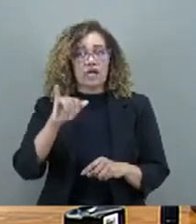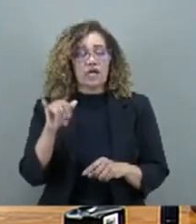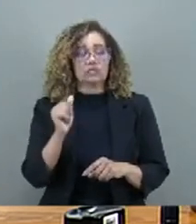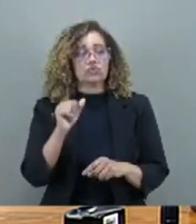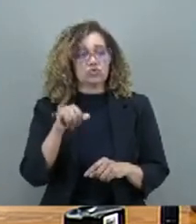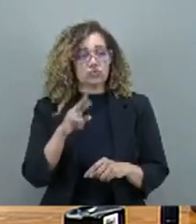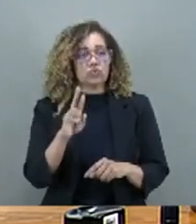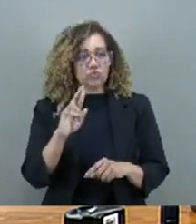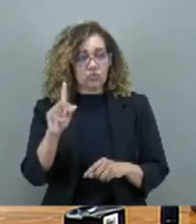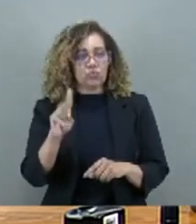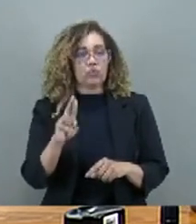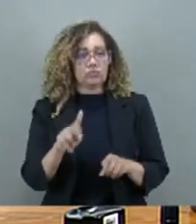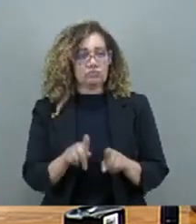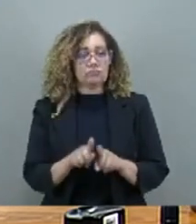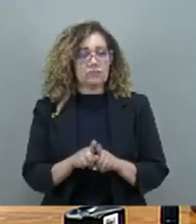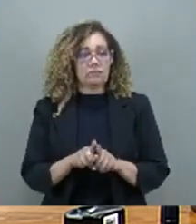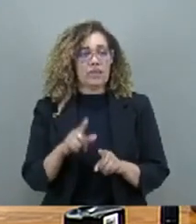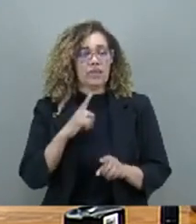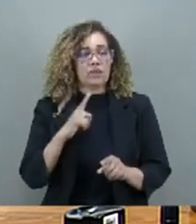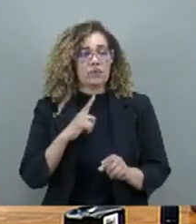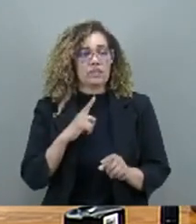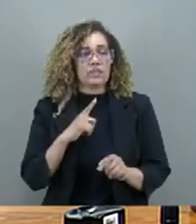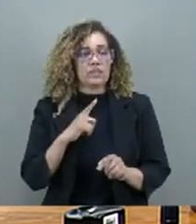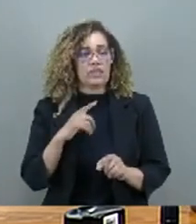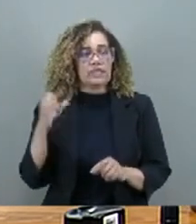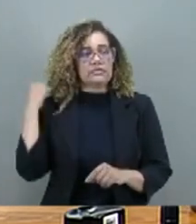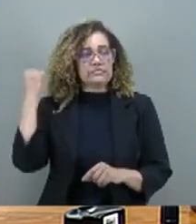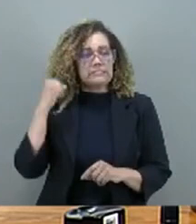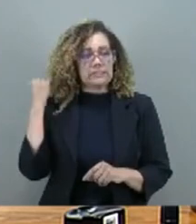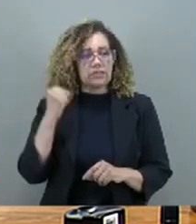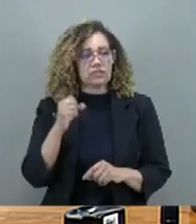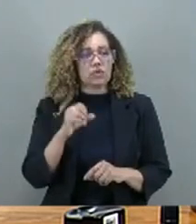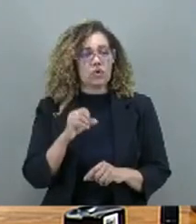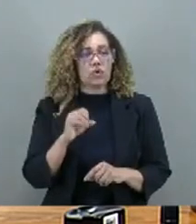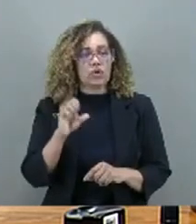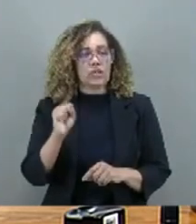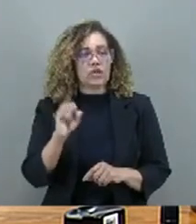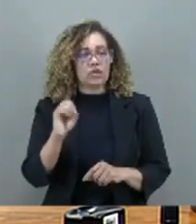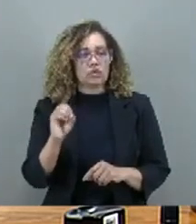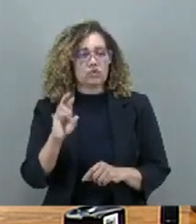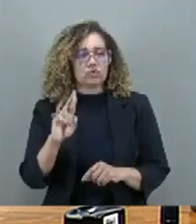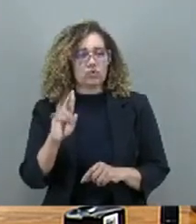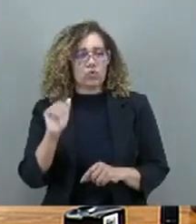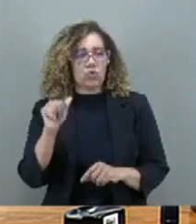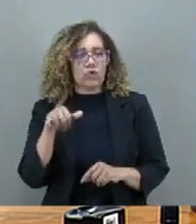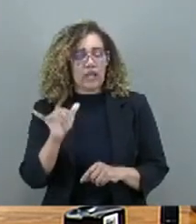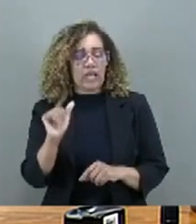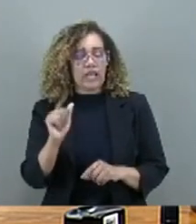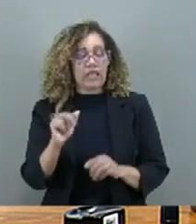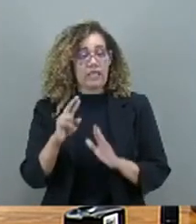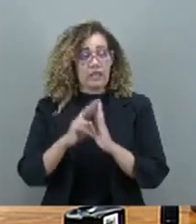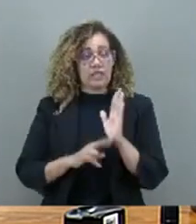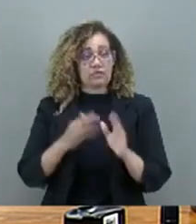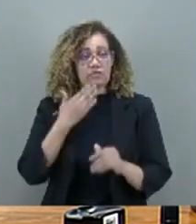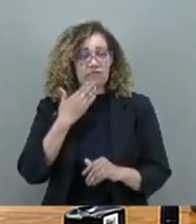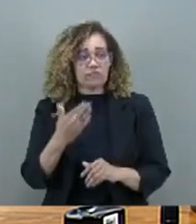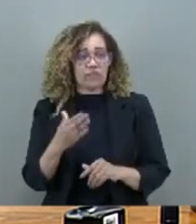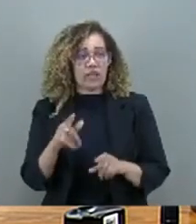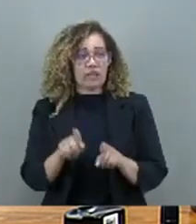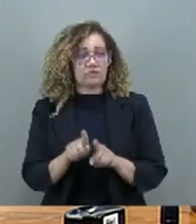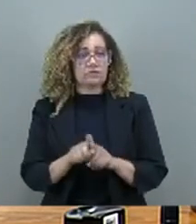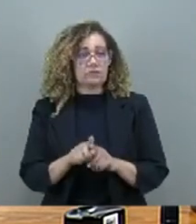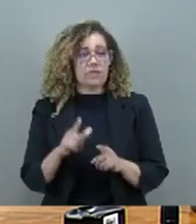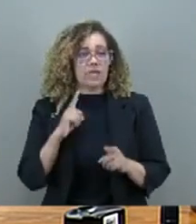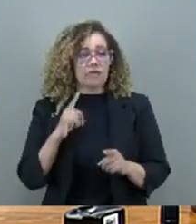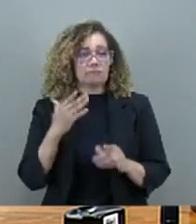relatoria da nobre senadora Soraya Trunic. Relatória favorável com duas emendas que